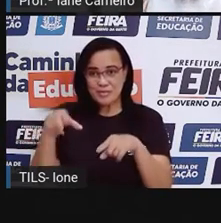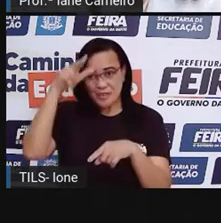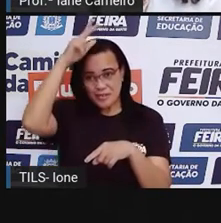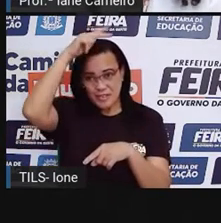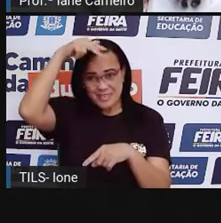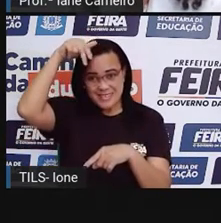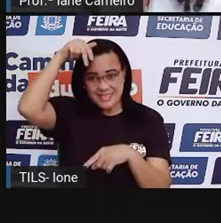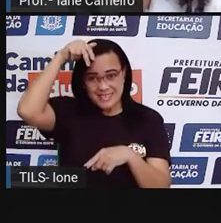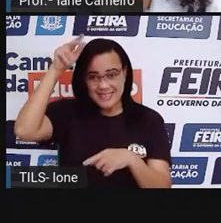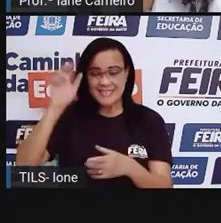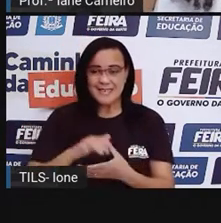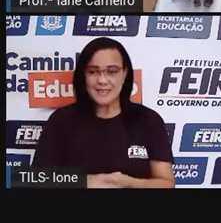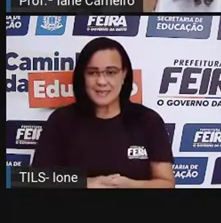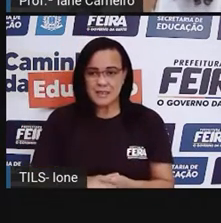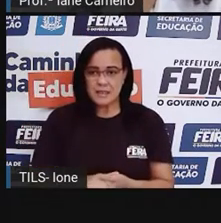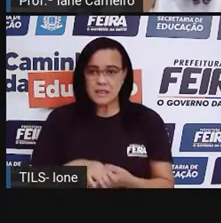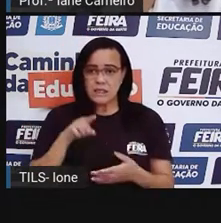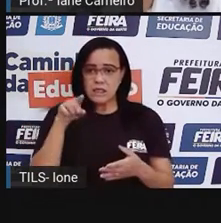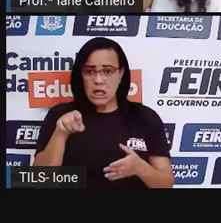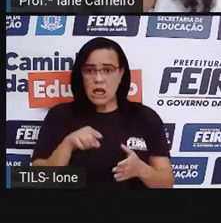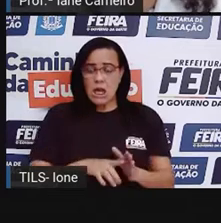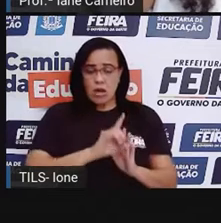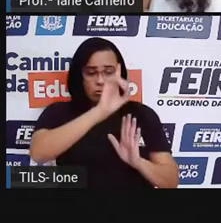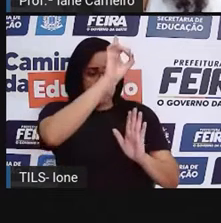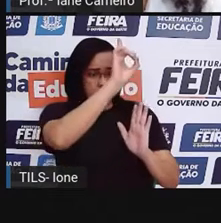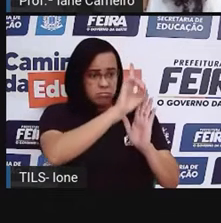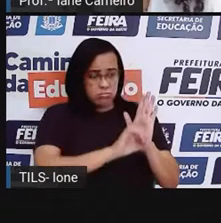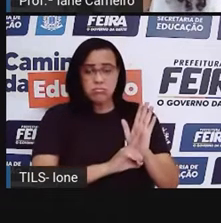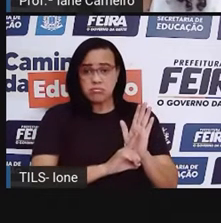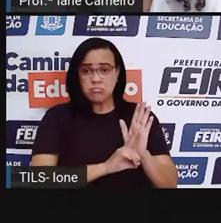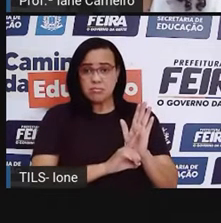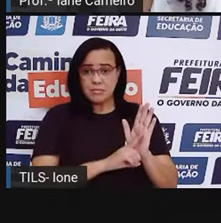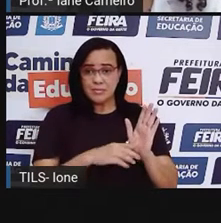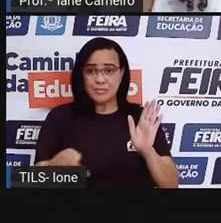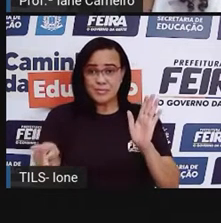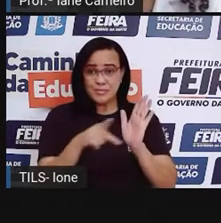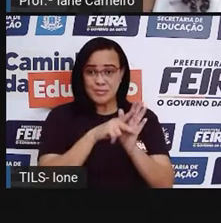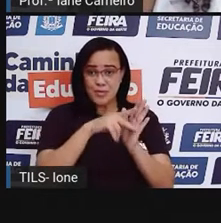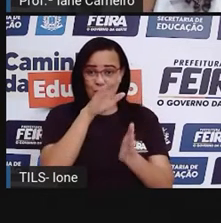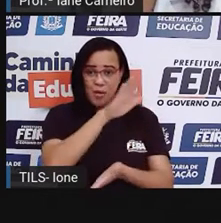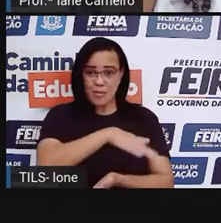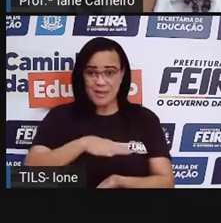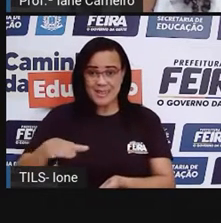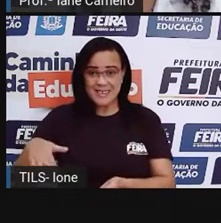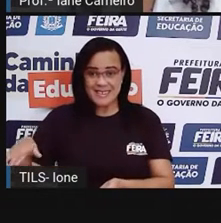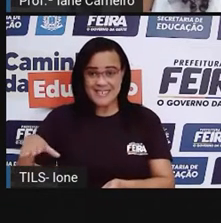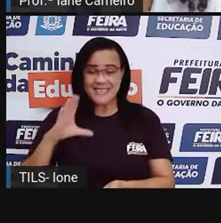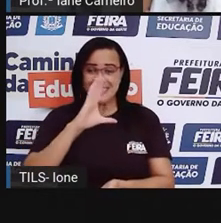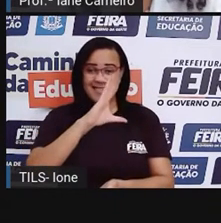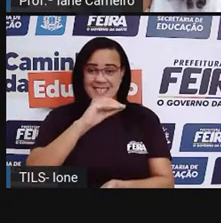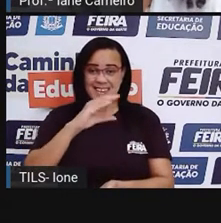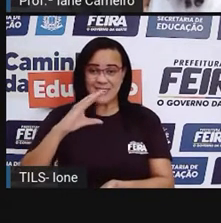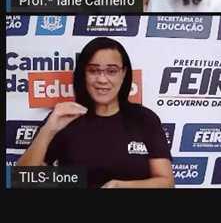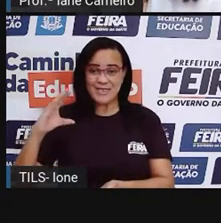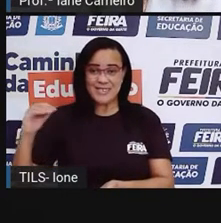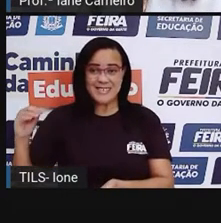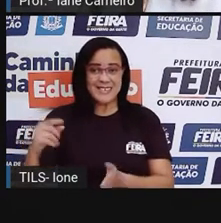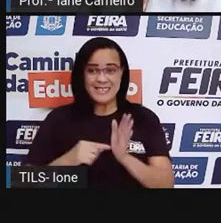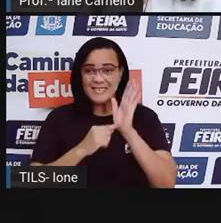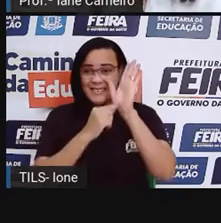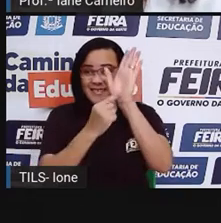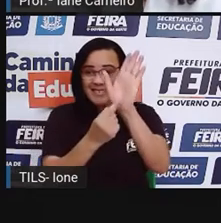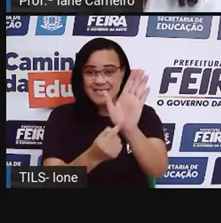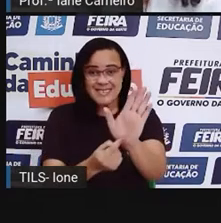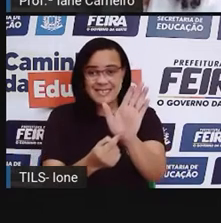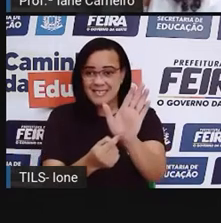O estatuto da criança e do adolescente. Olha, Franginha mostrando, eles todos com